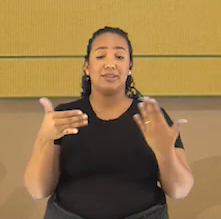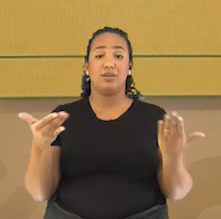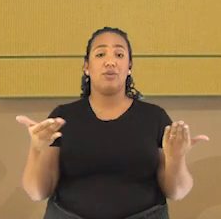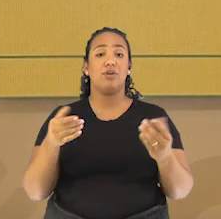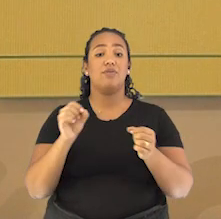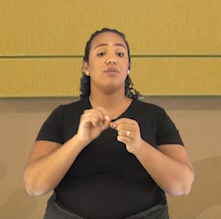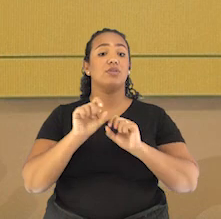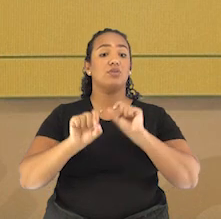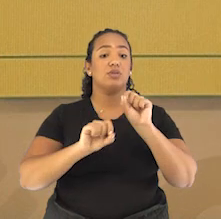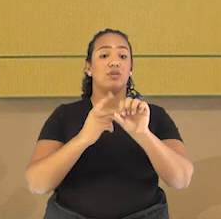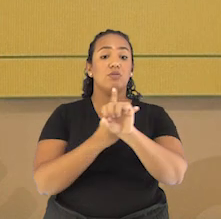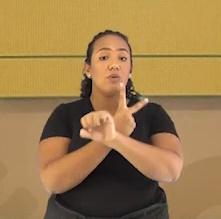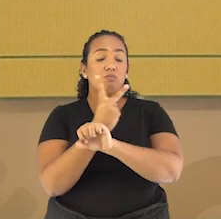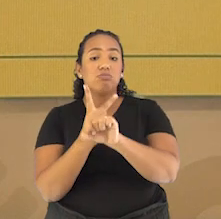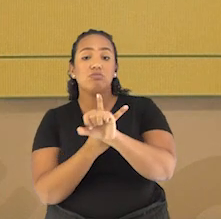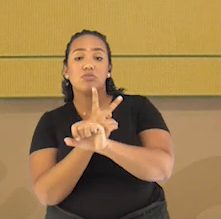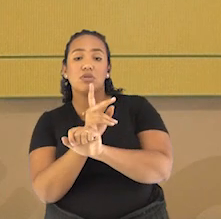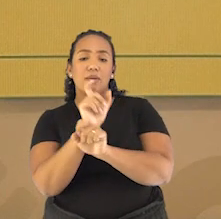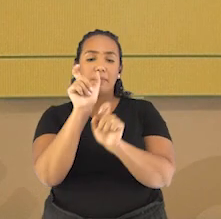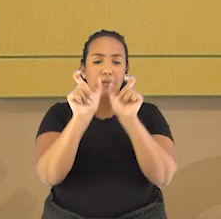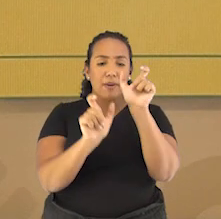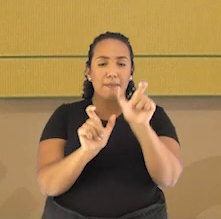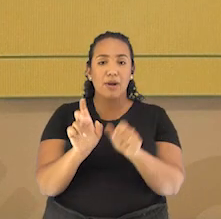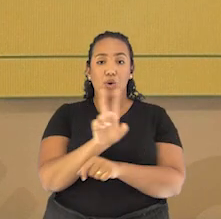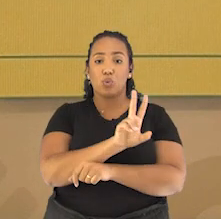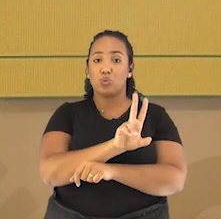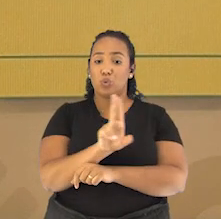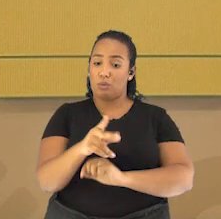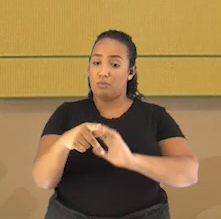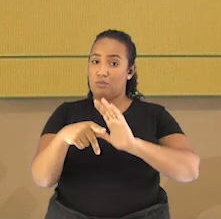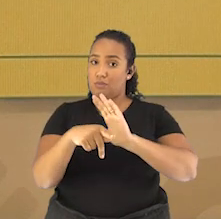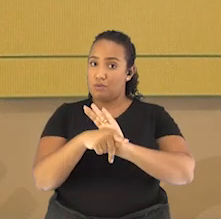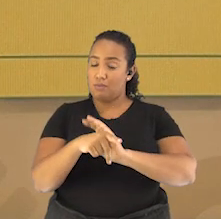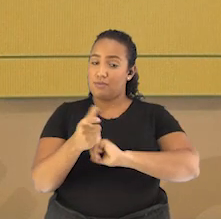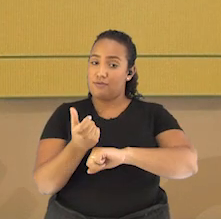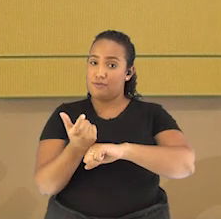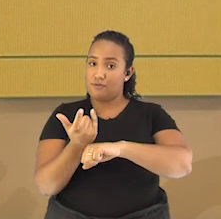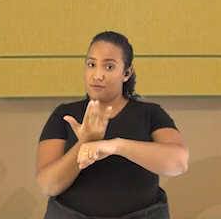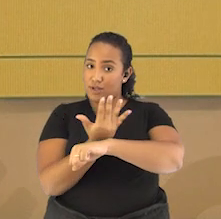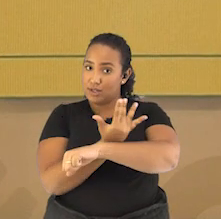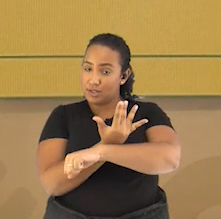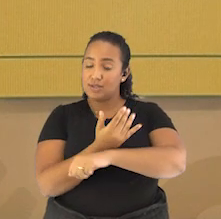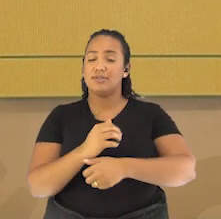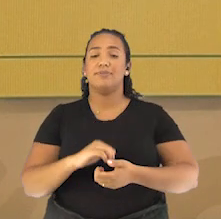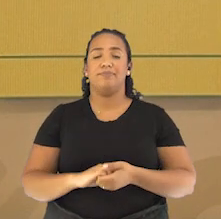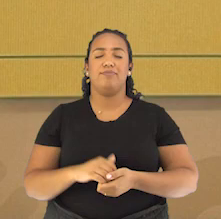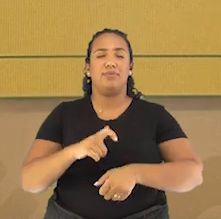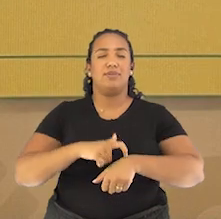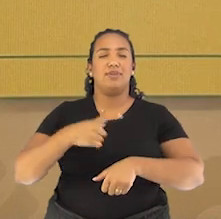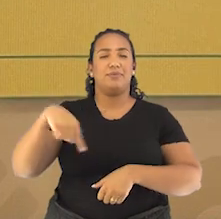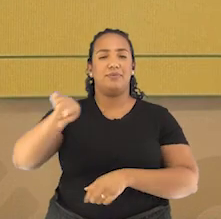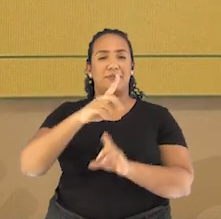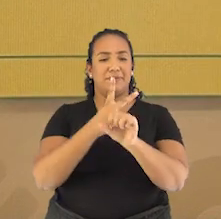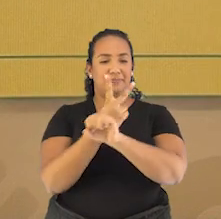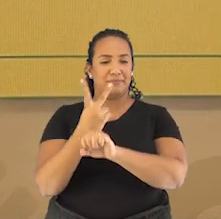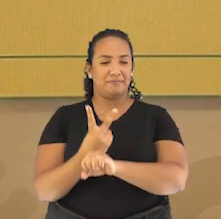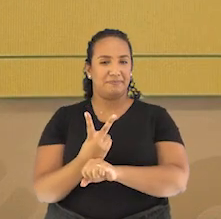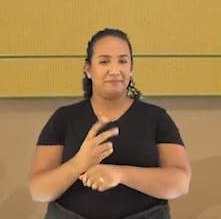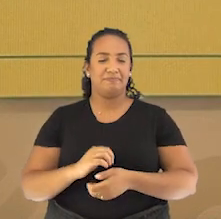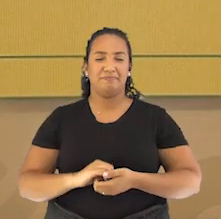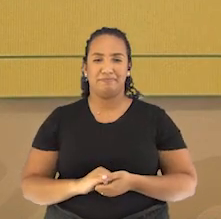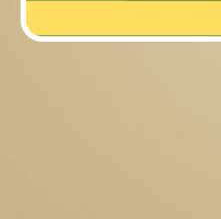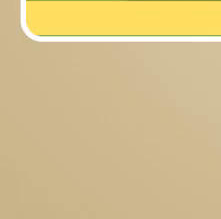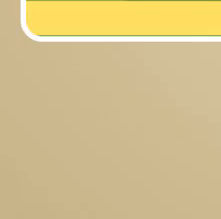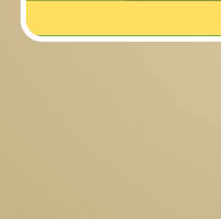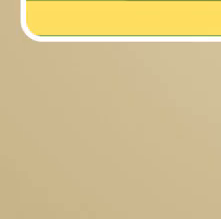Então, sua tarefa será procurar no Caça Palavras o nome desse tipo de vegetação. Eu vou te dar aí um tempinho para